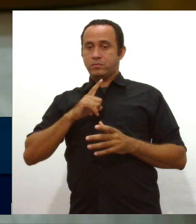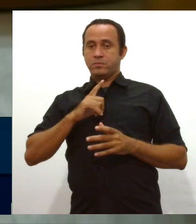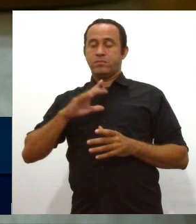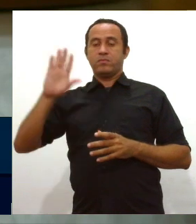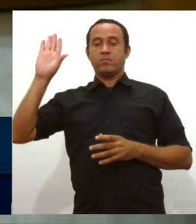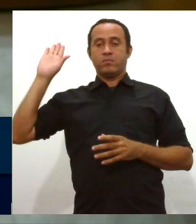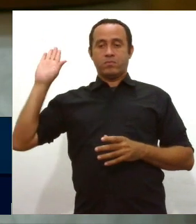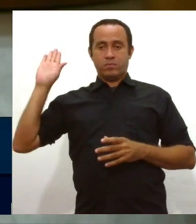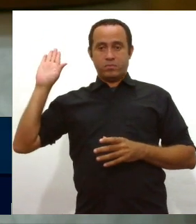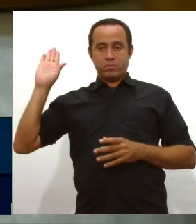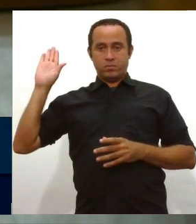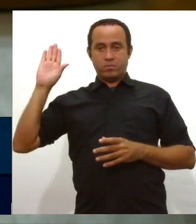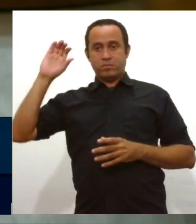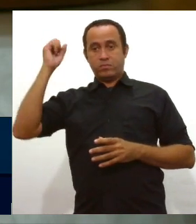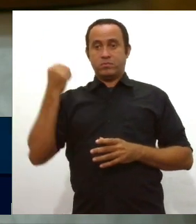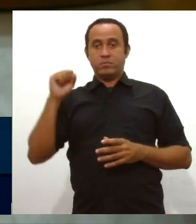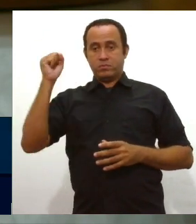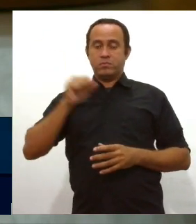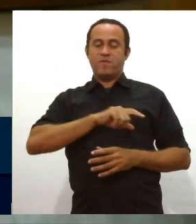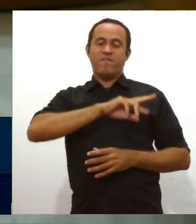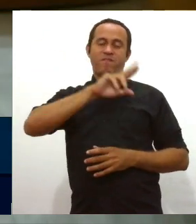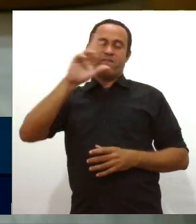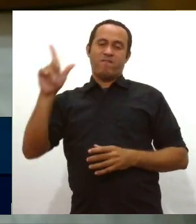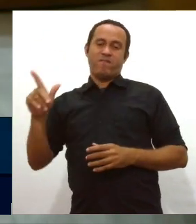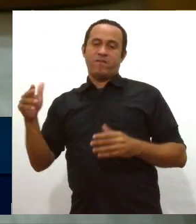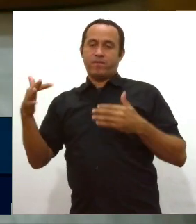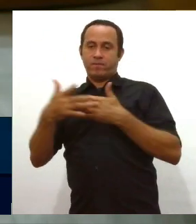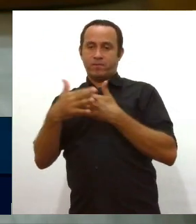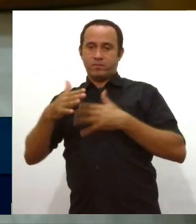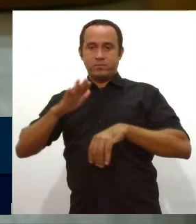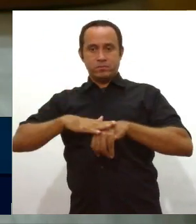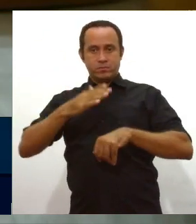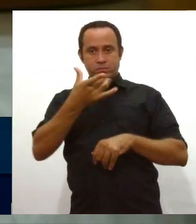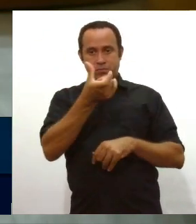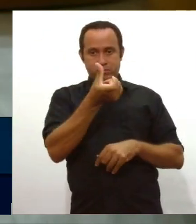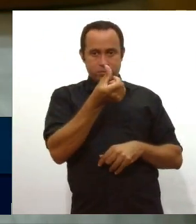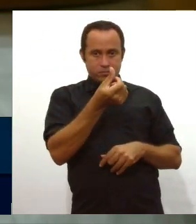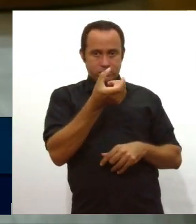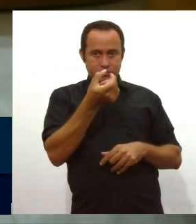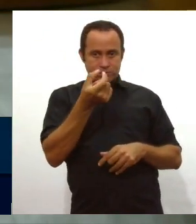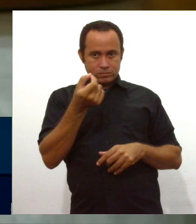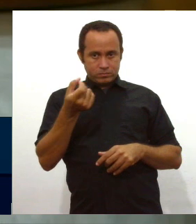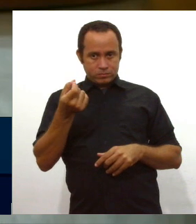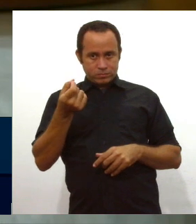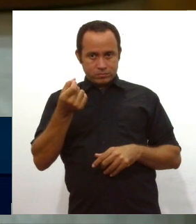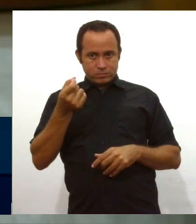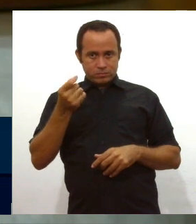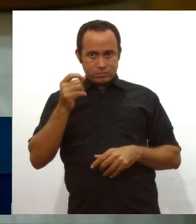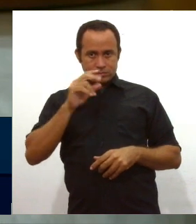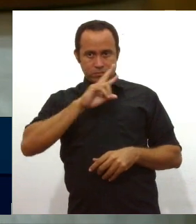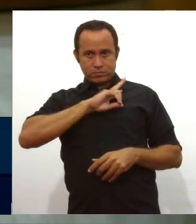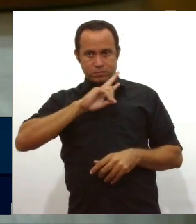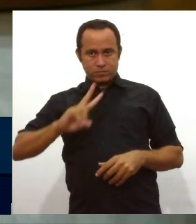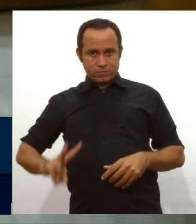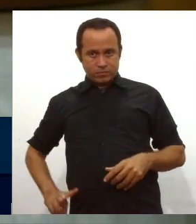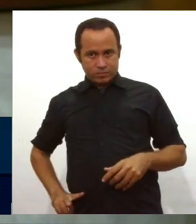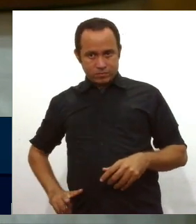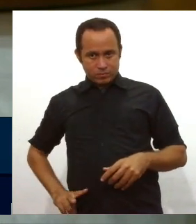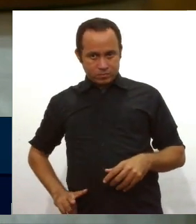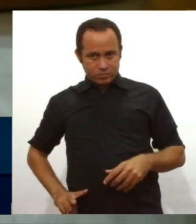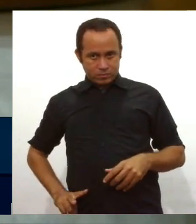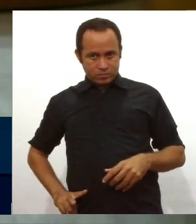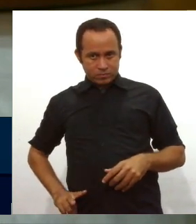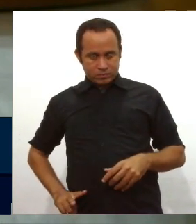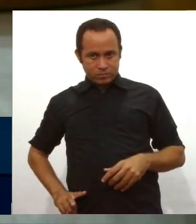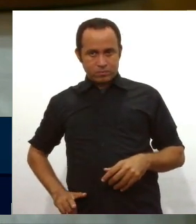cidades do interior sergipano, aqui na capital. Teremos mais de 600 candidatos a vereadores no Estado todo, com a sigla do